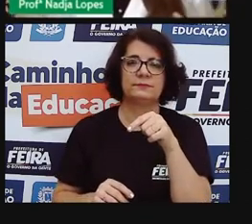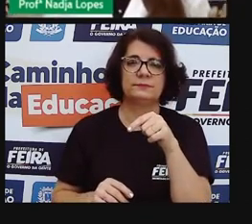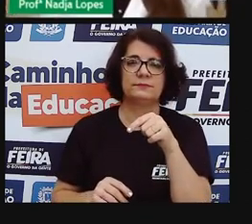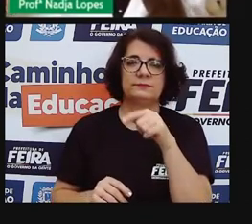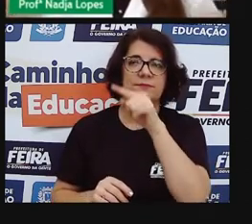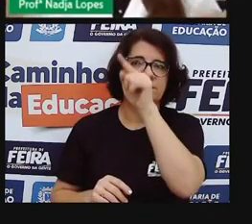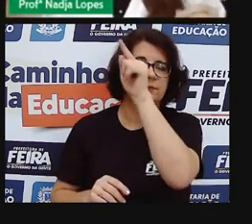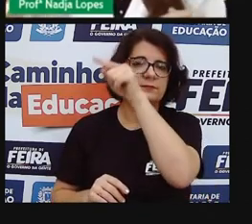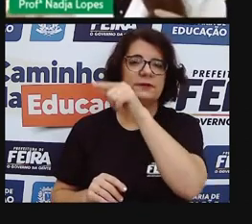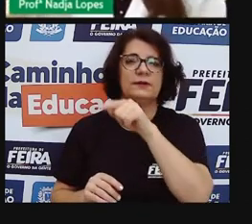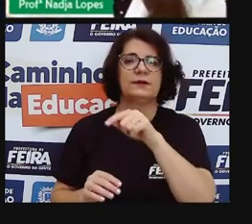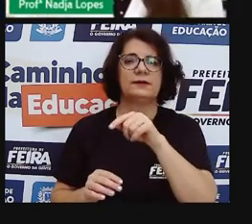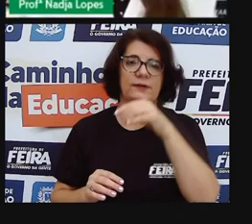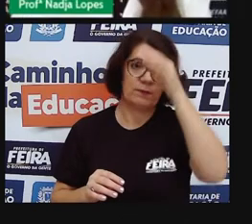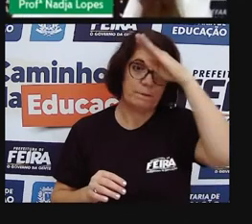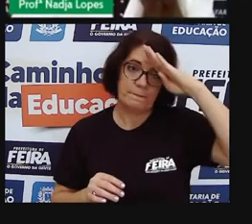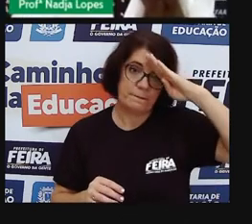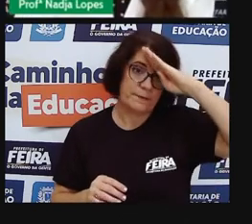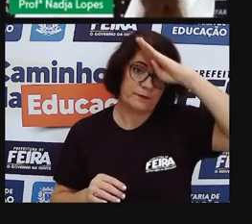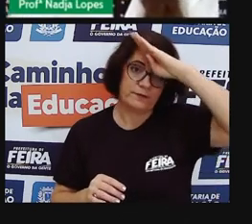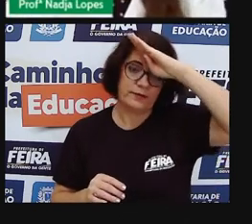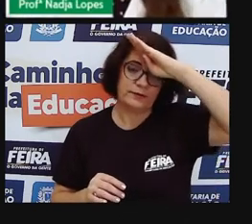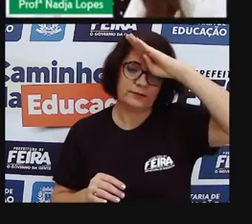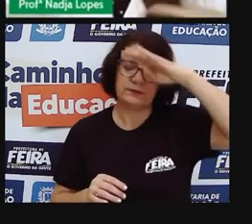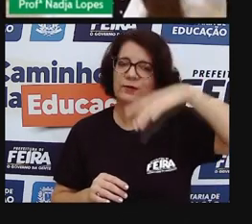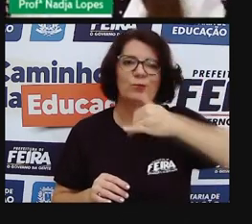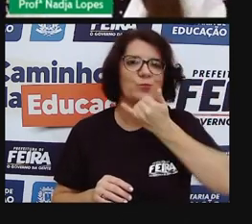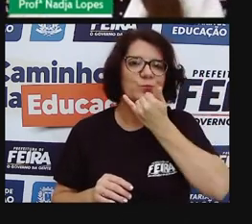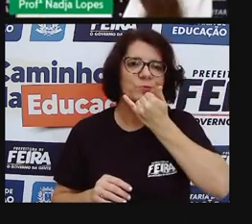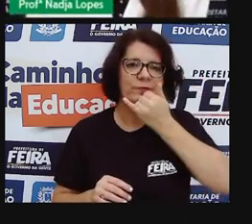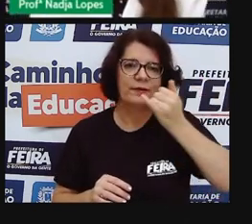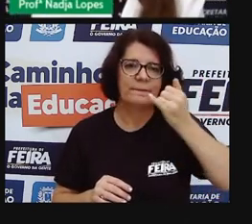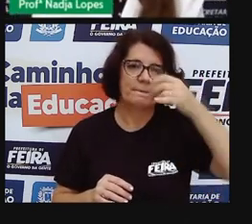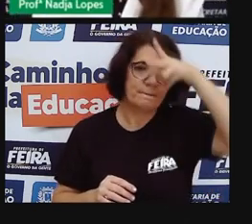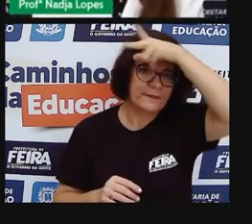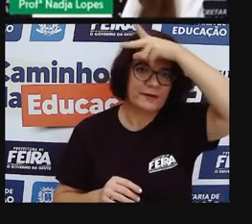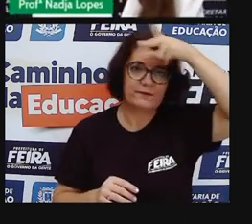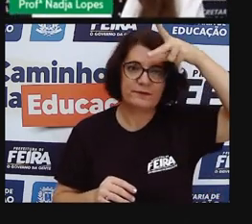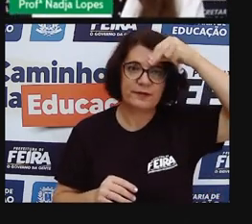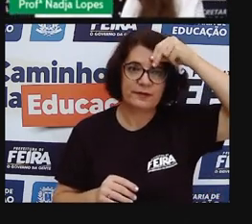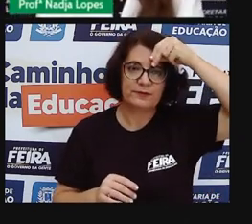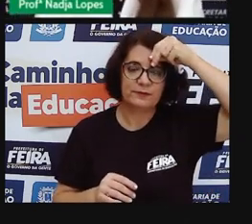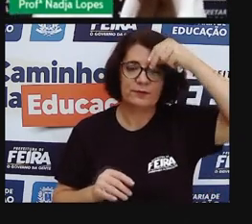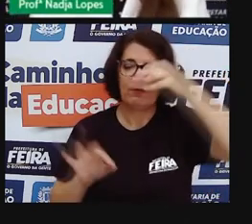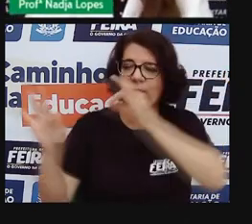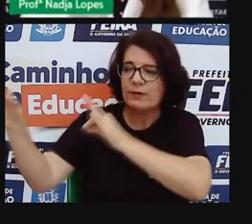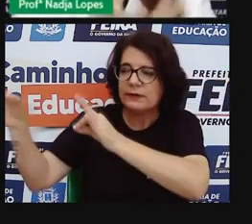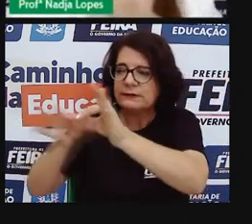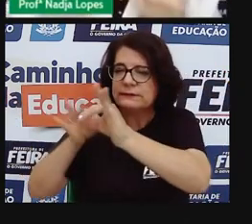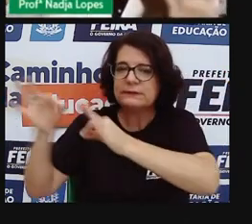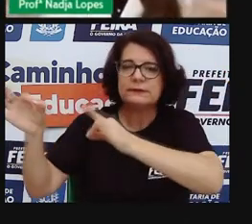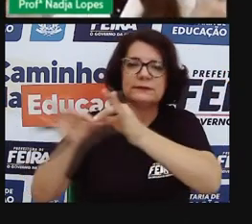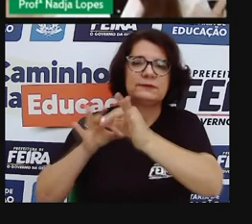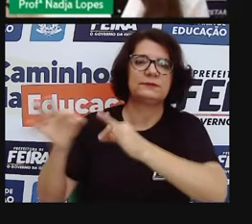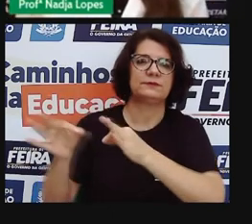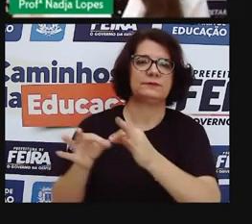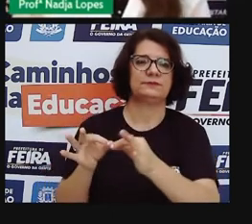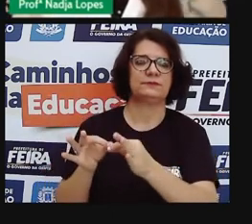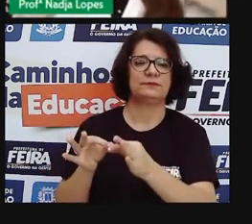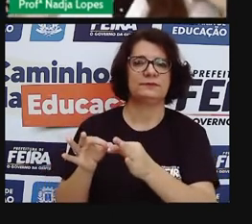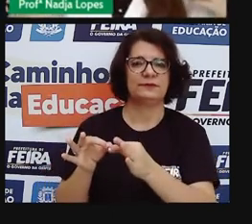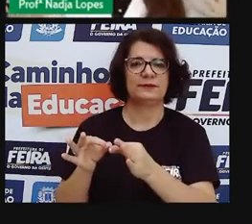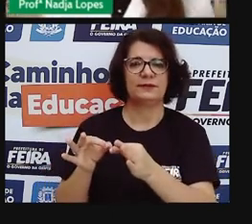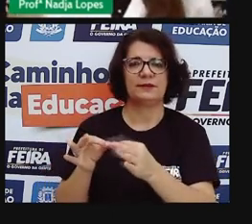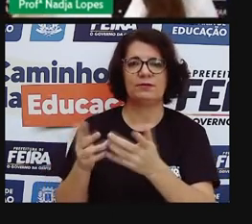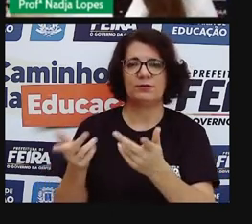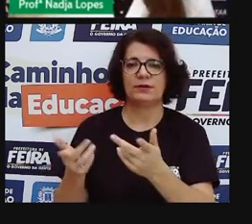público, né, os governantes tentando organizar o centro da cidade, a gente, de forma nenhuma, quer